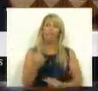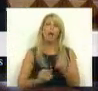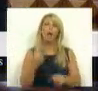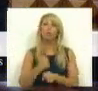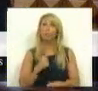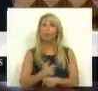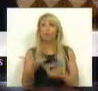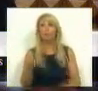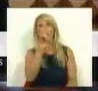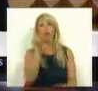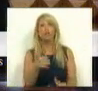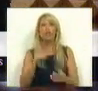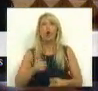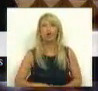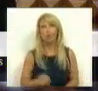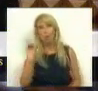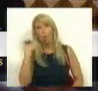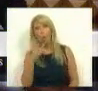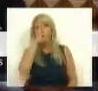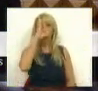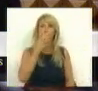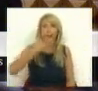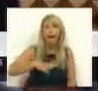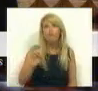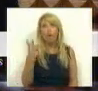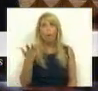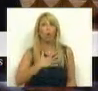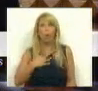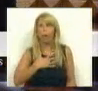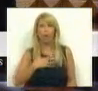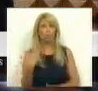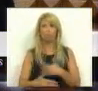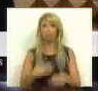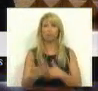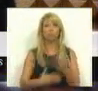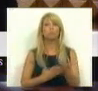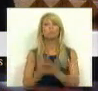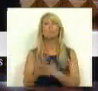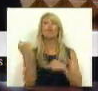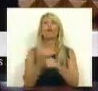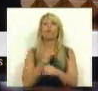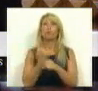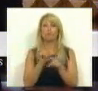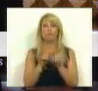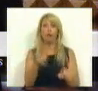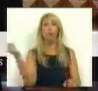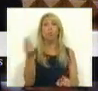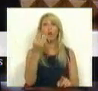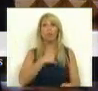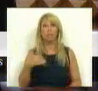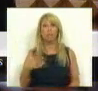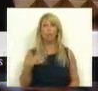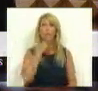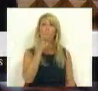Portanto, a questão é a seguinte, ou o quer ou não quer garantir o funcionamento, a continuidade do funcionamento destas Unidades de Saúde Familiar